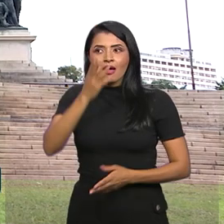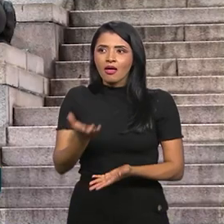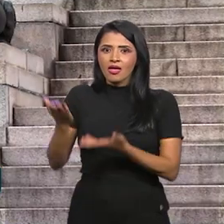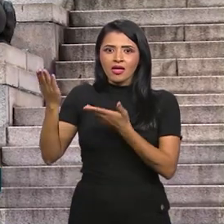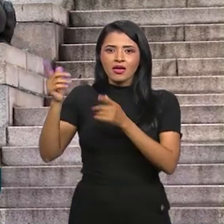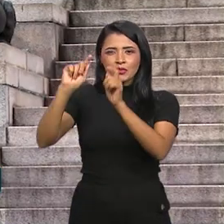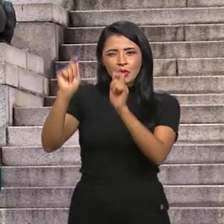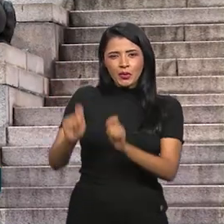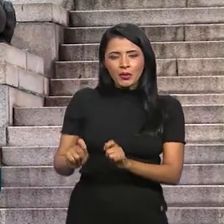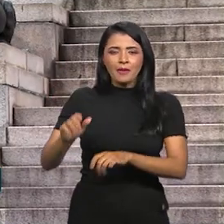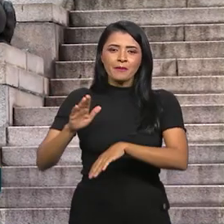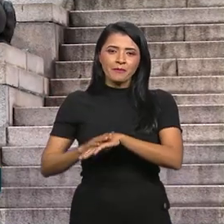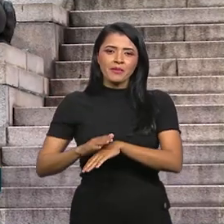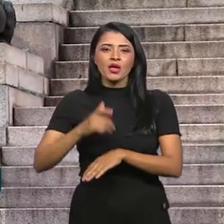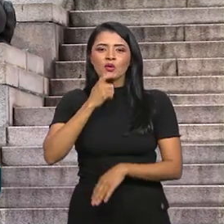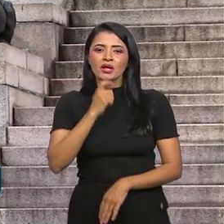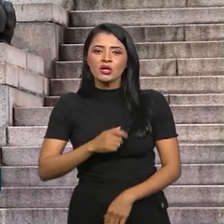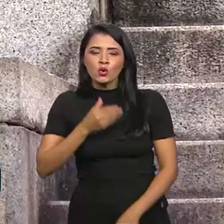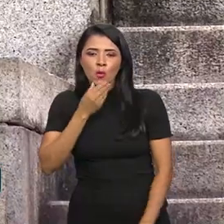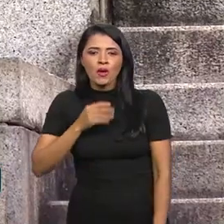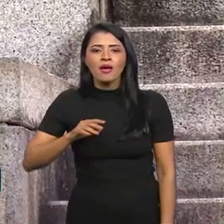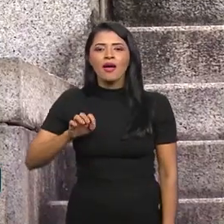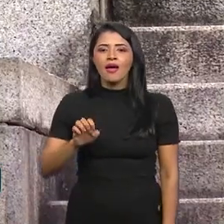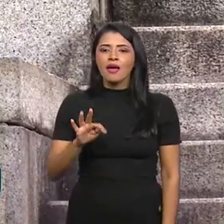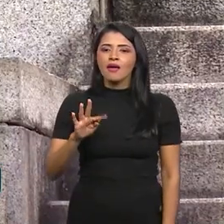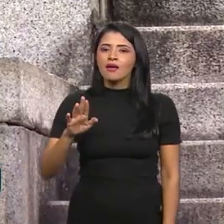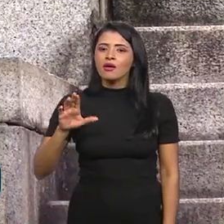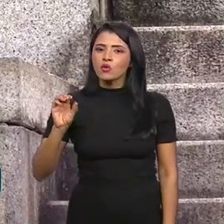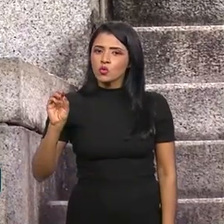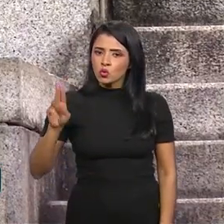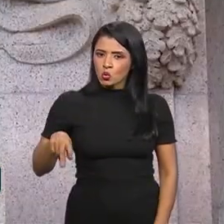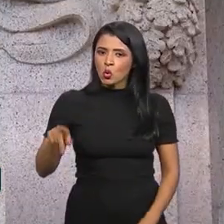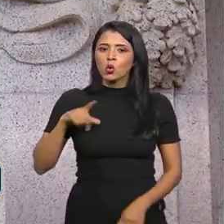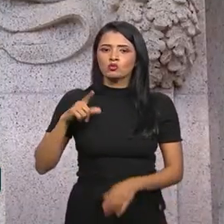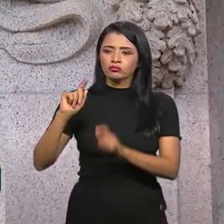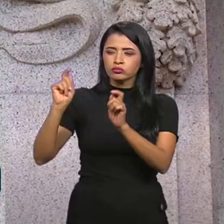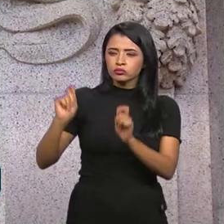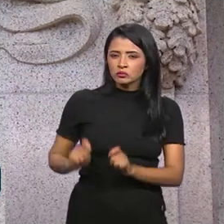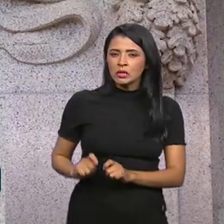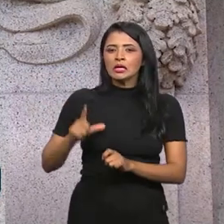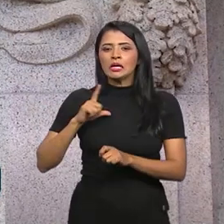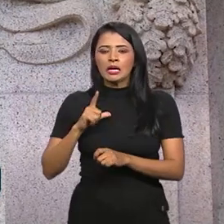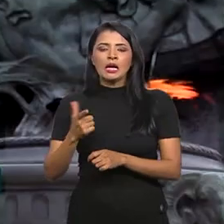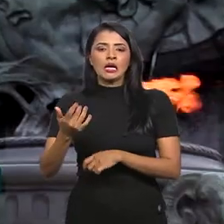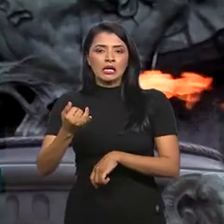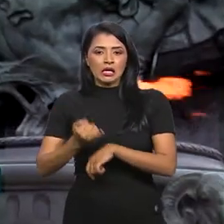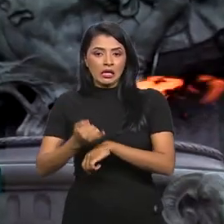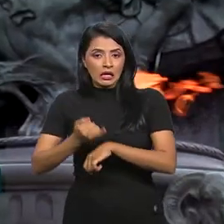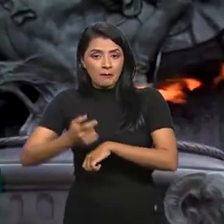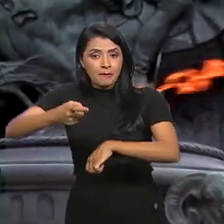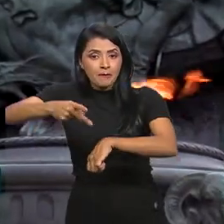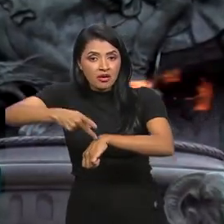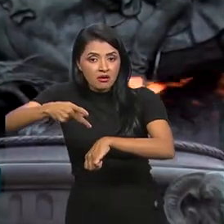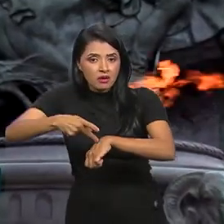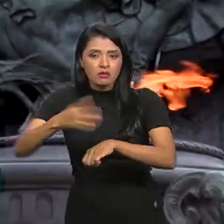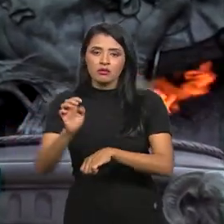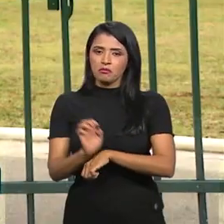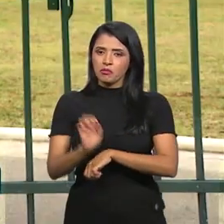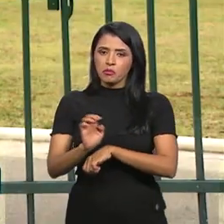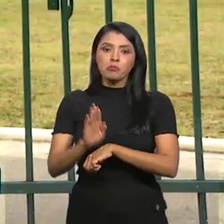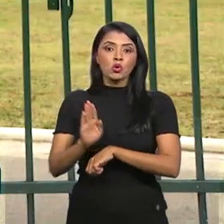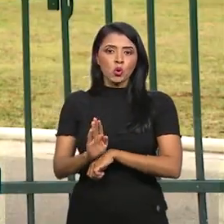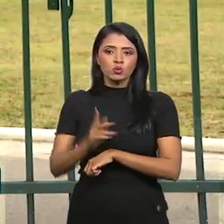idealizado pelo italiano Ettore Schimenez, há um conjunto de esculturas de granito e bronze que nos remete a vários fatos históricos.